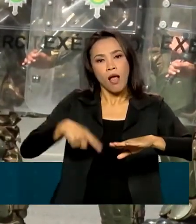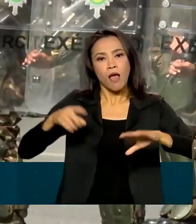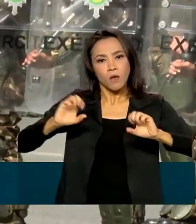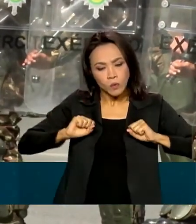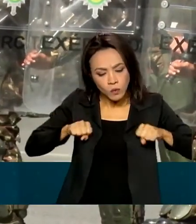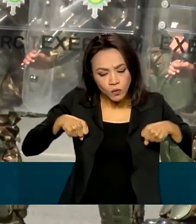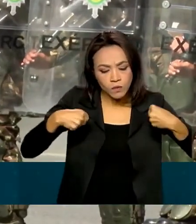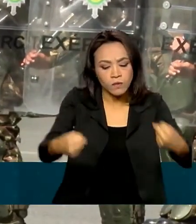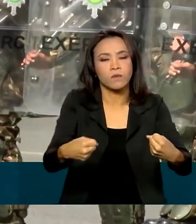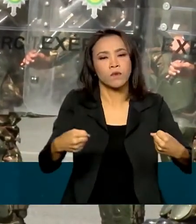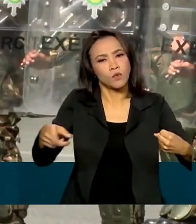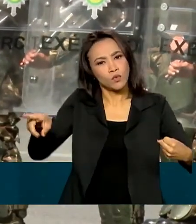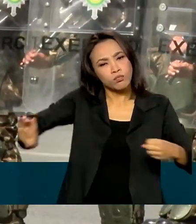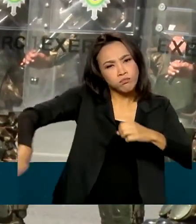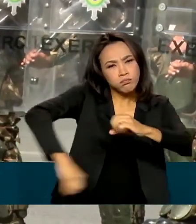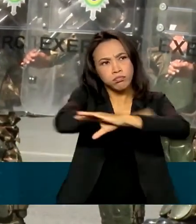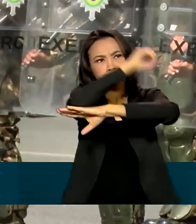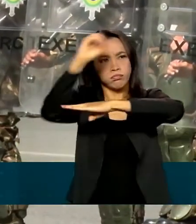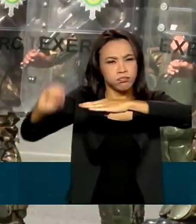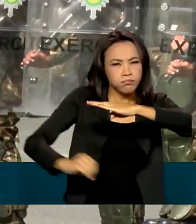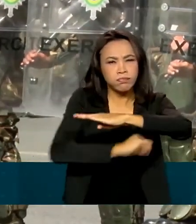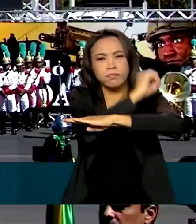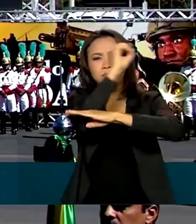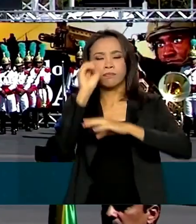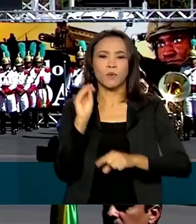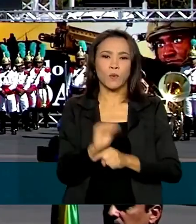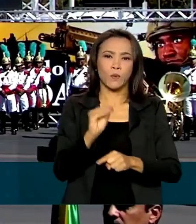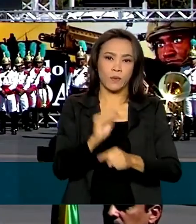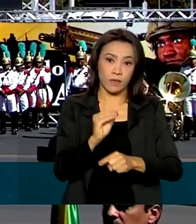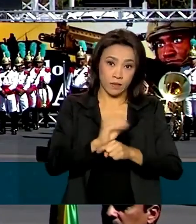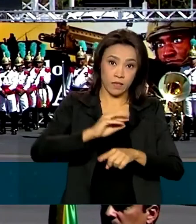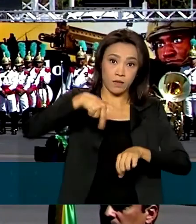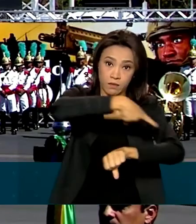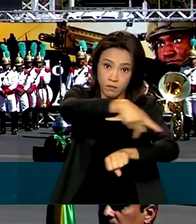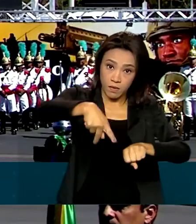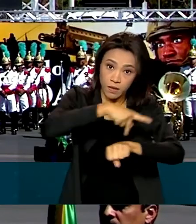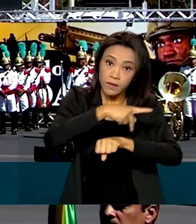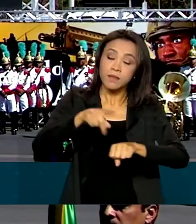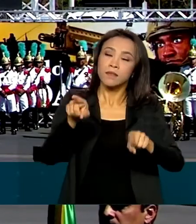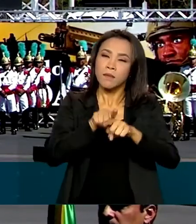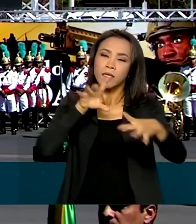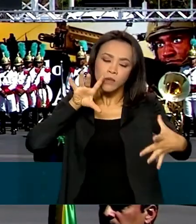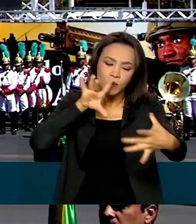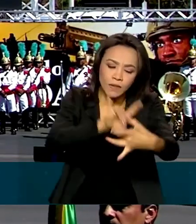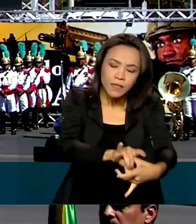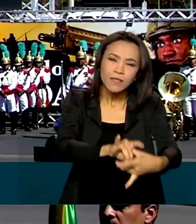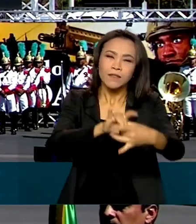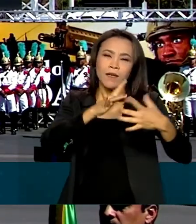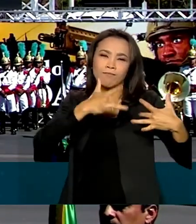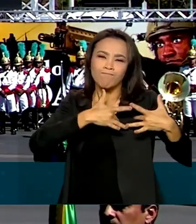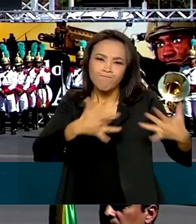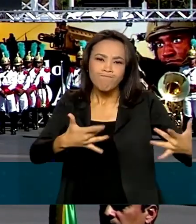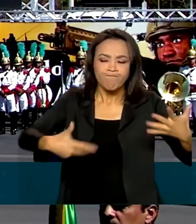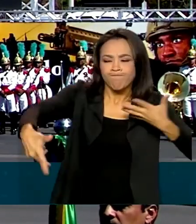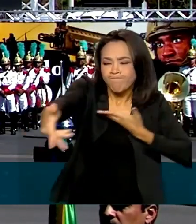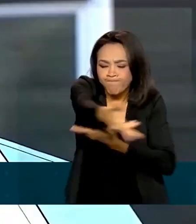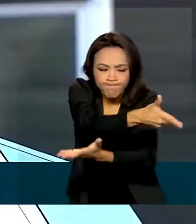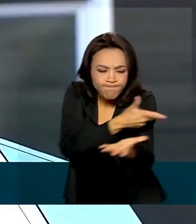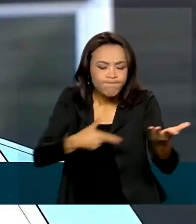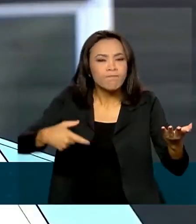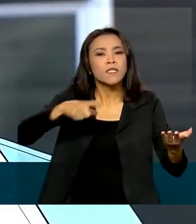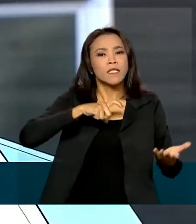diuturna na proteção do solo pátrio, aliada à solidariedade, à probidade e à